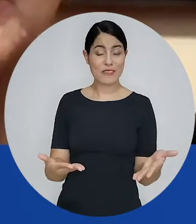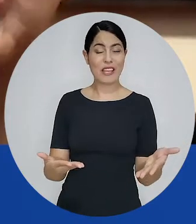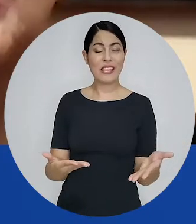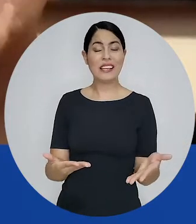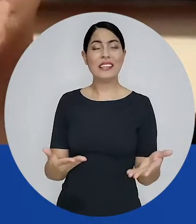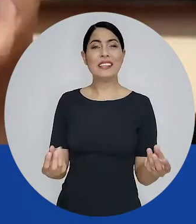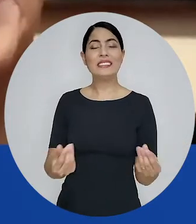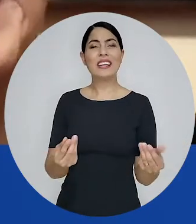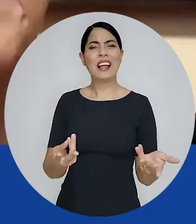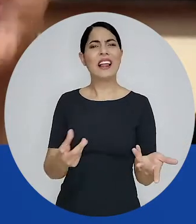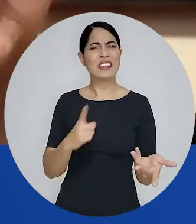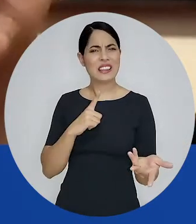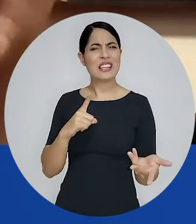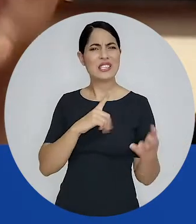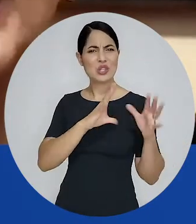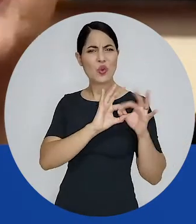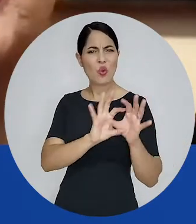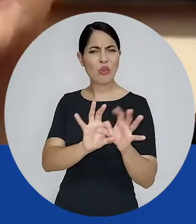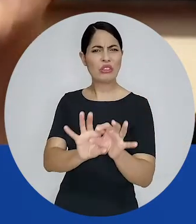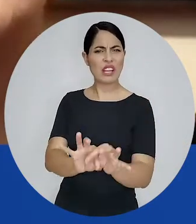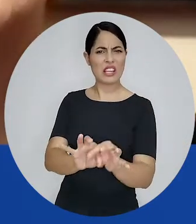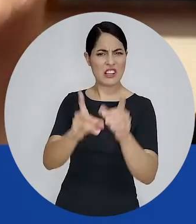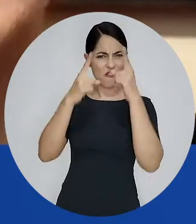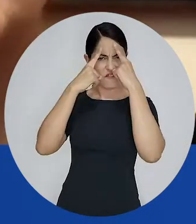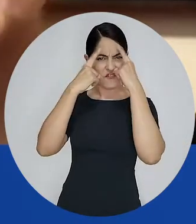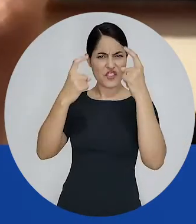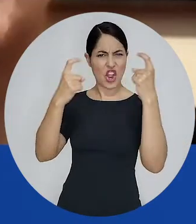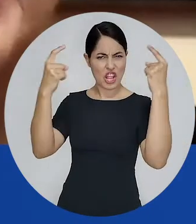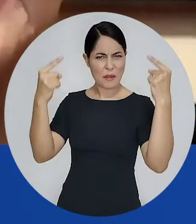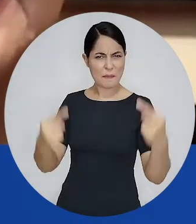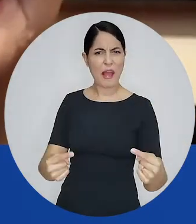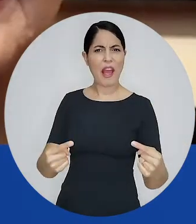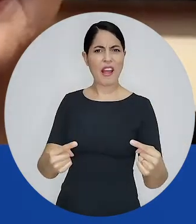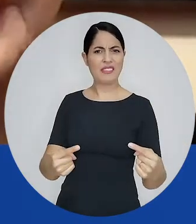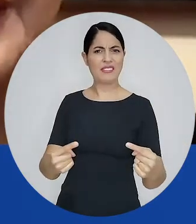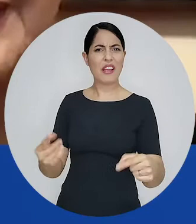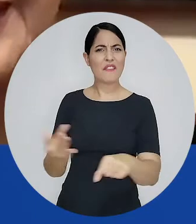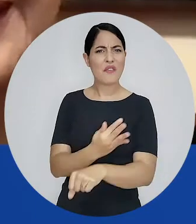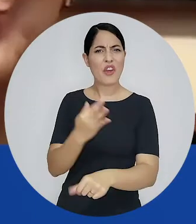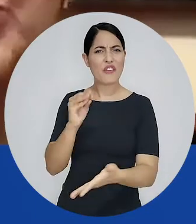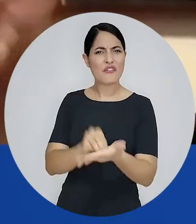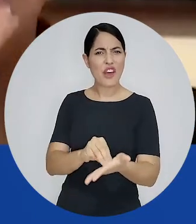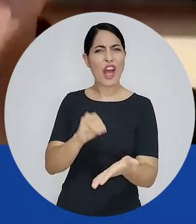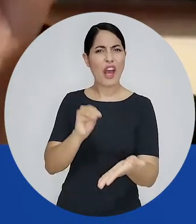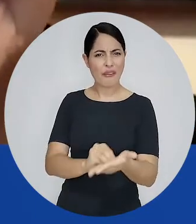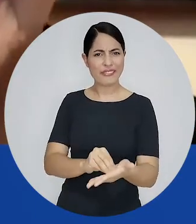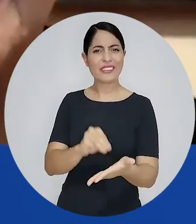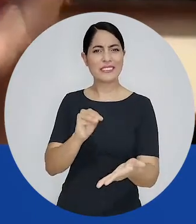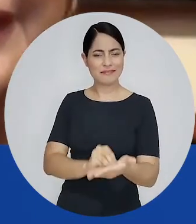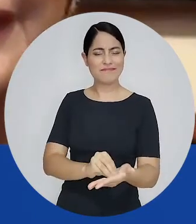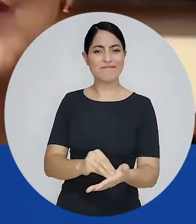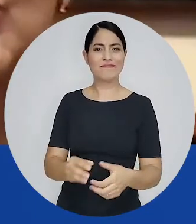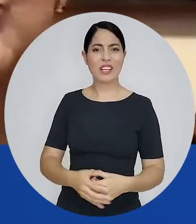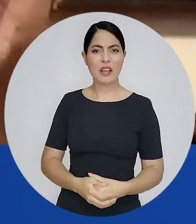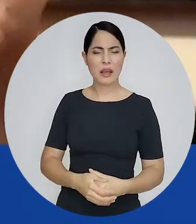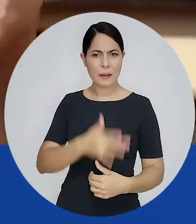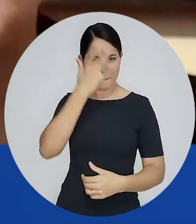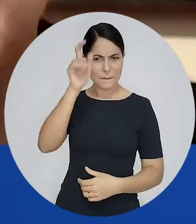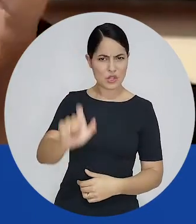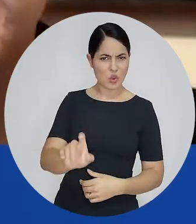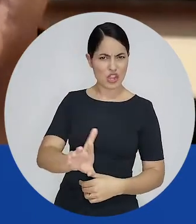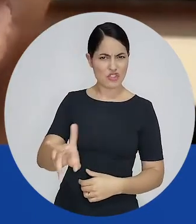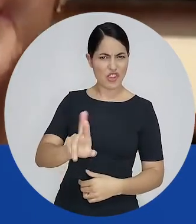aspecto muito forte ligado à violência, ligado à intolerância, o